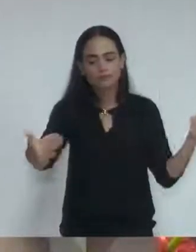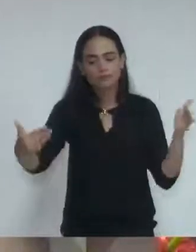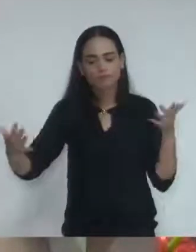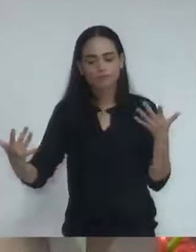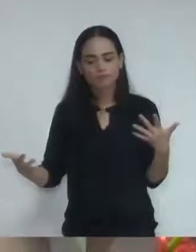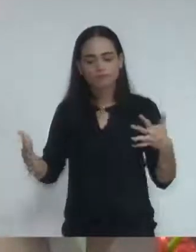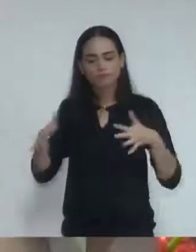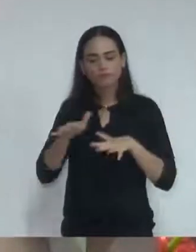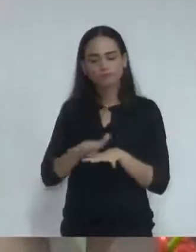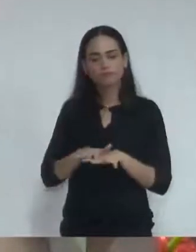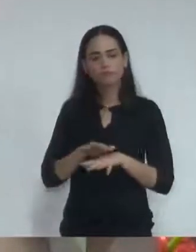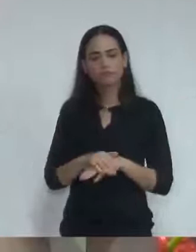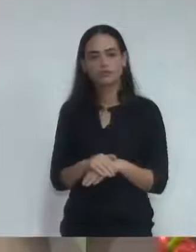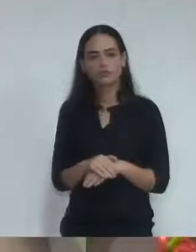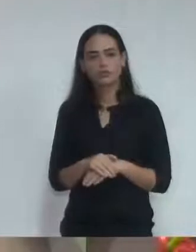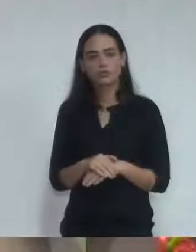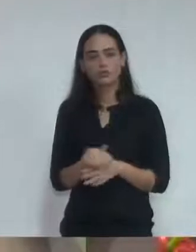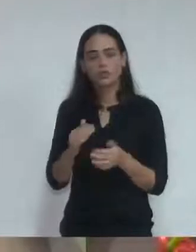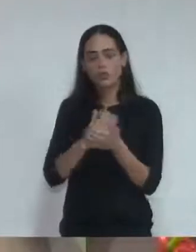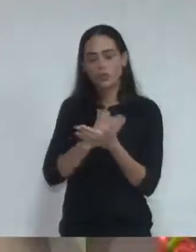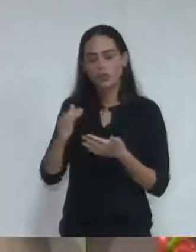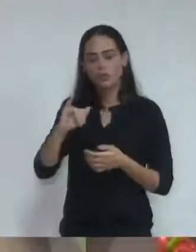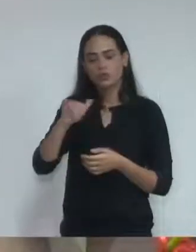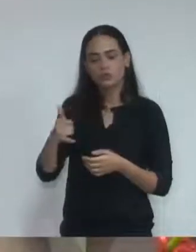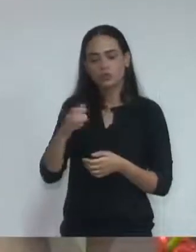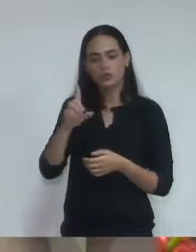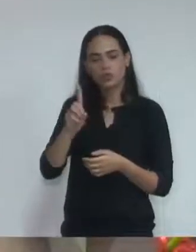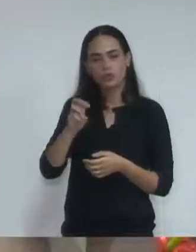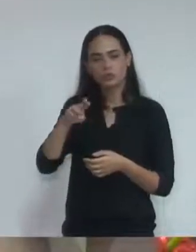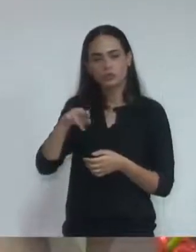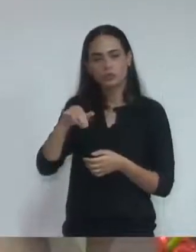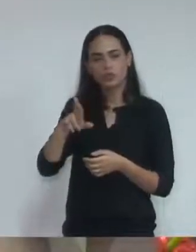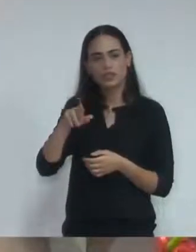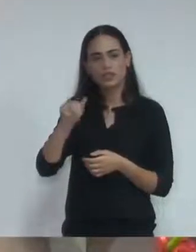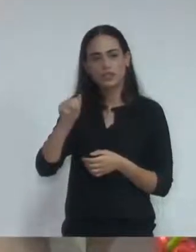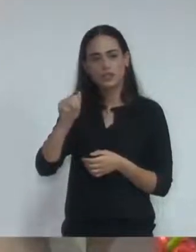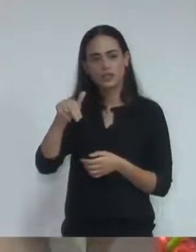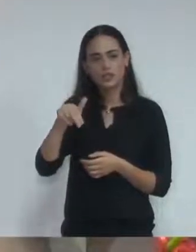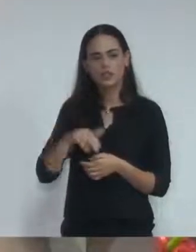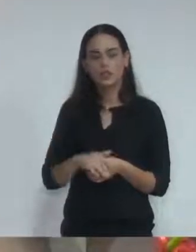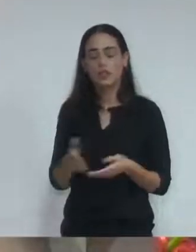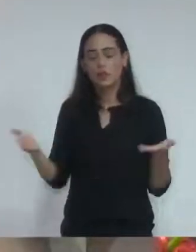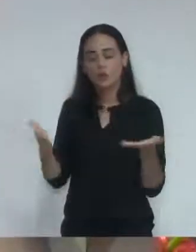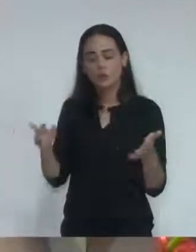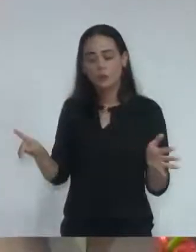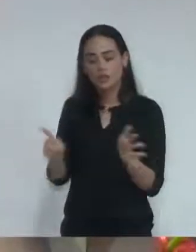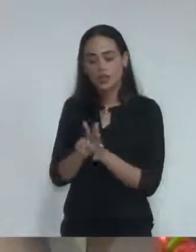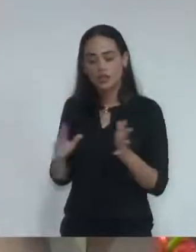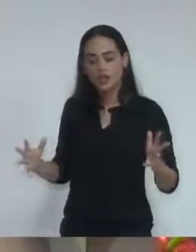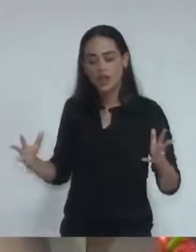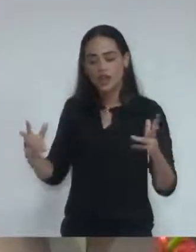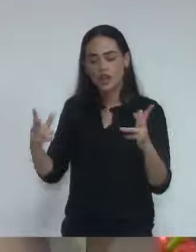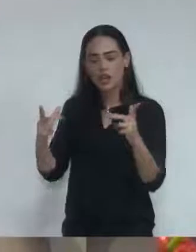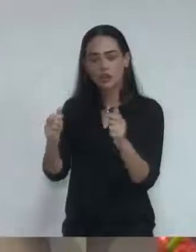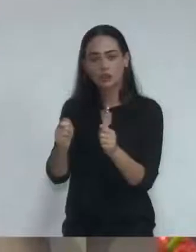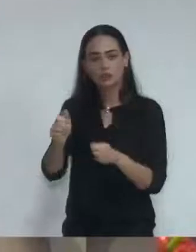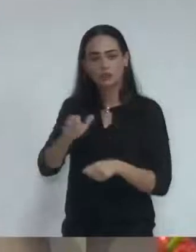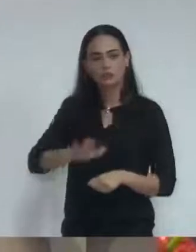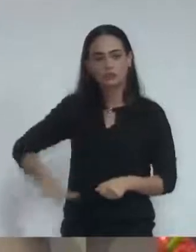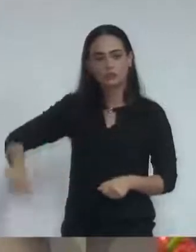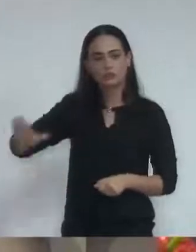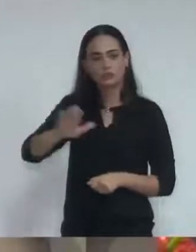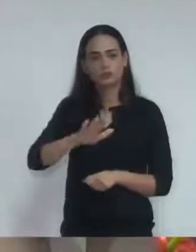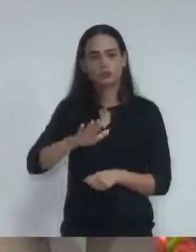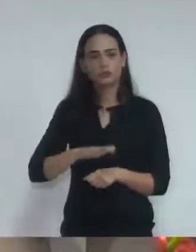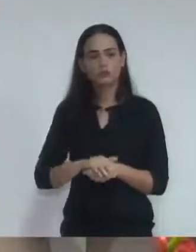13ª Festa, nasceu na comunidade do Jardim Miriam, mas hoje pertence a toda a paróquia de São Francisco de Assis, que é da região da Vila João XXIII.